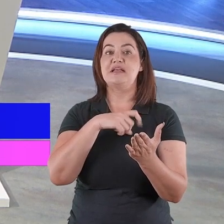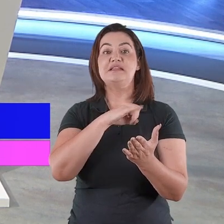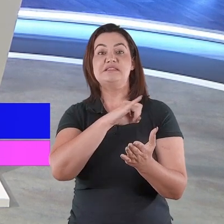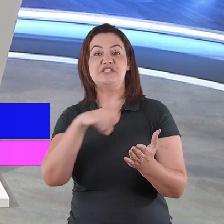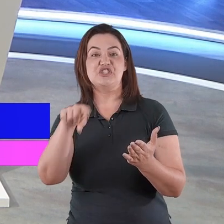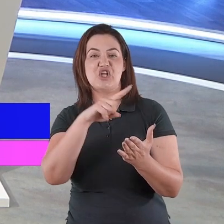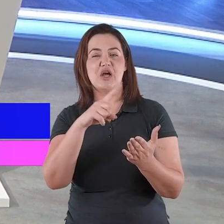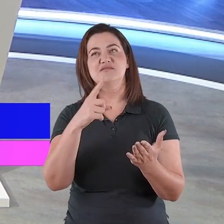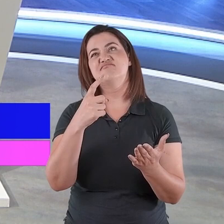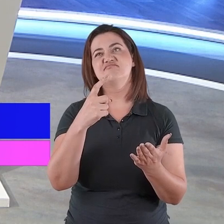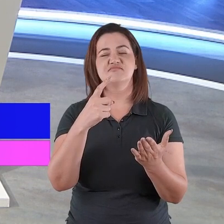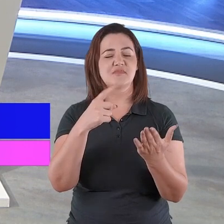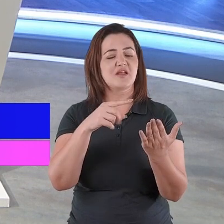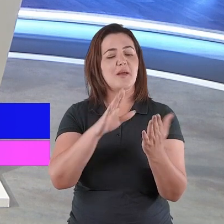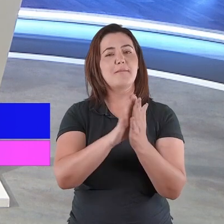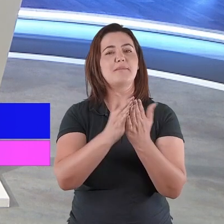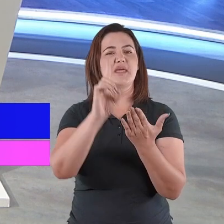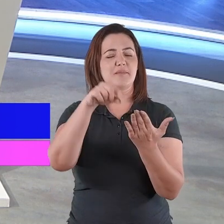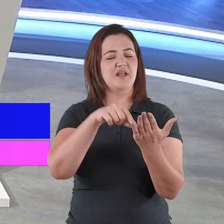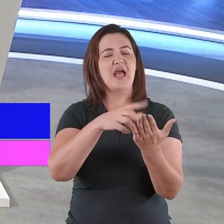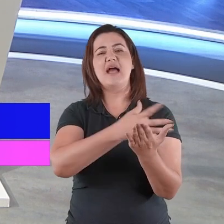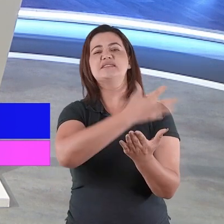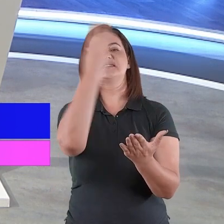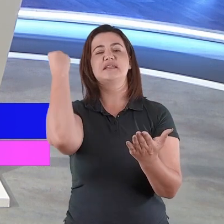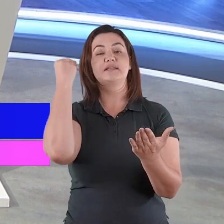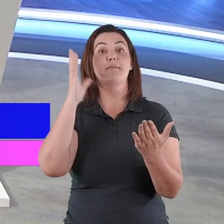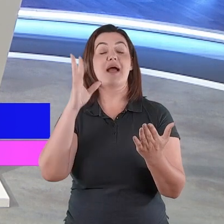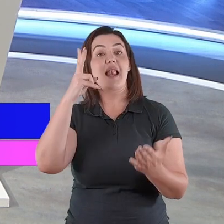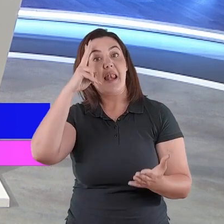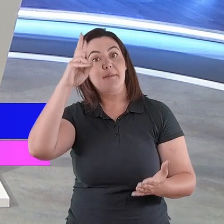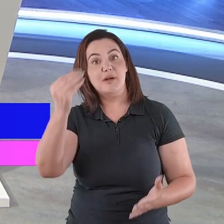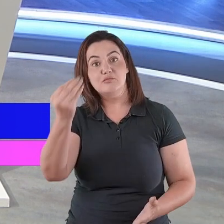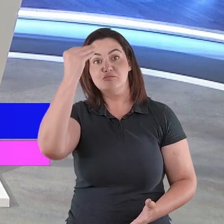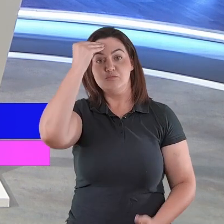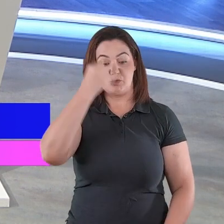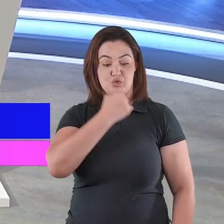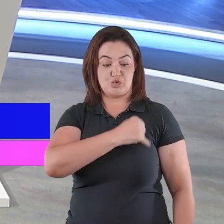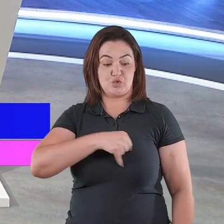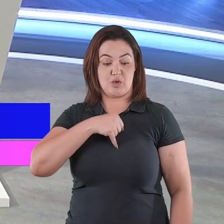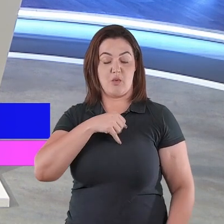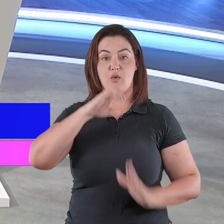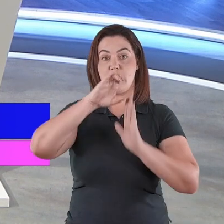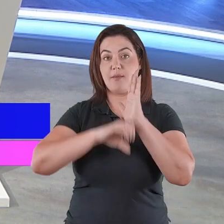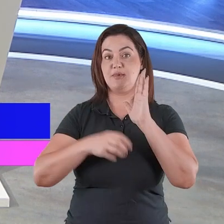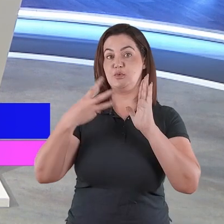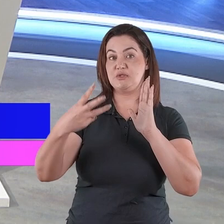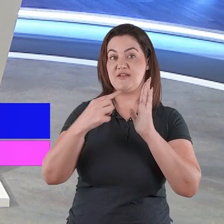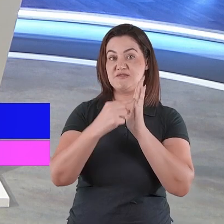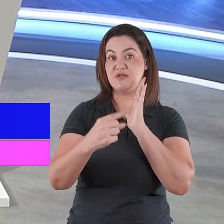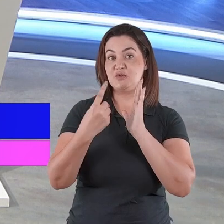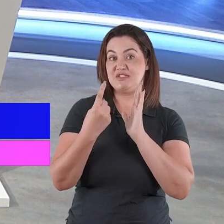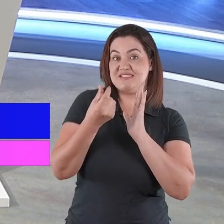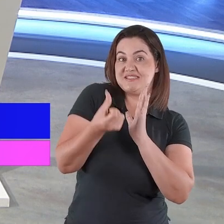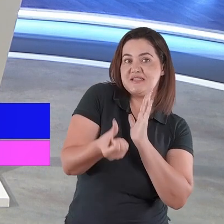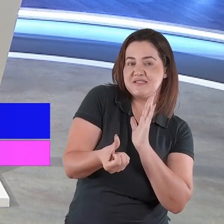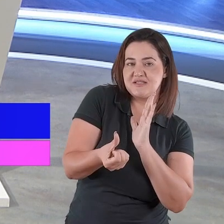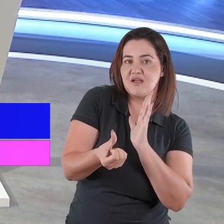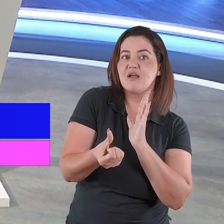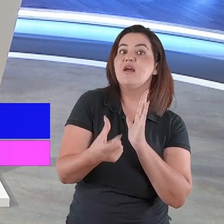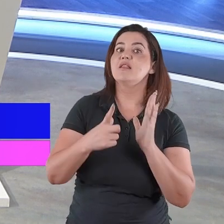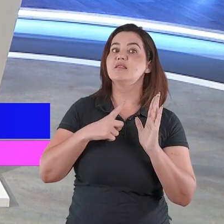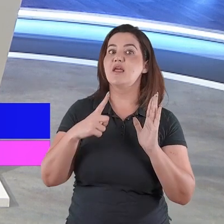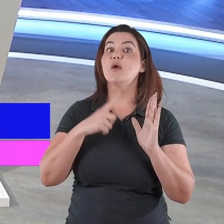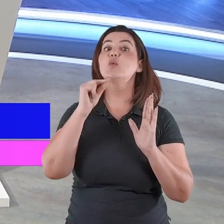toda a Bíblia e ficasse apenas esse verso de João, capítulo 3, versículo 16, nós teríamos a